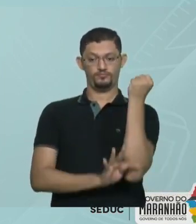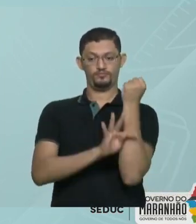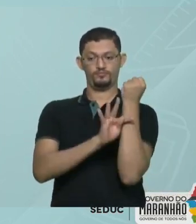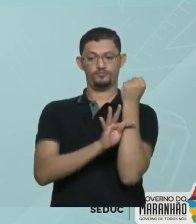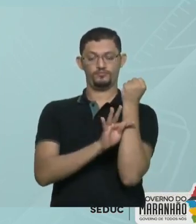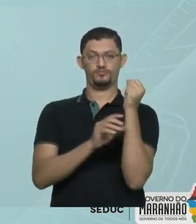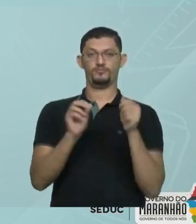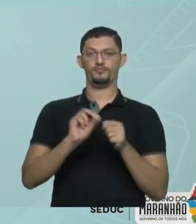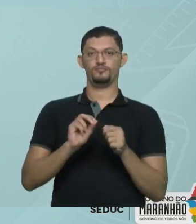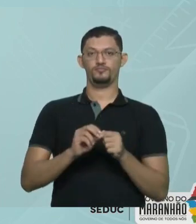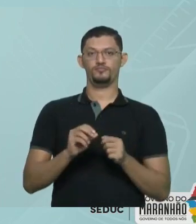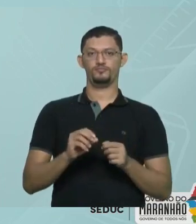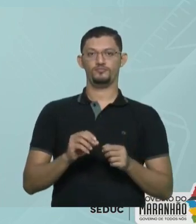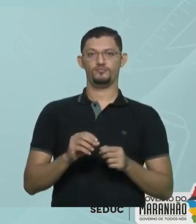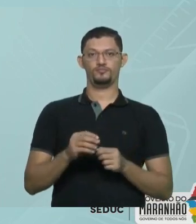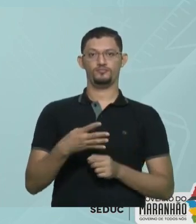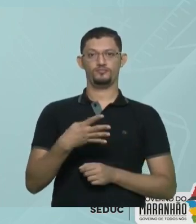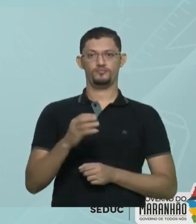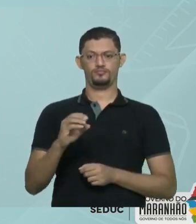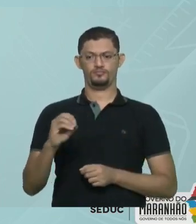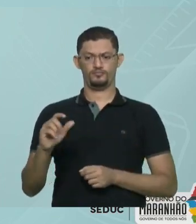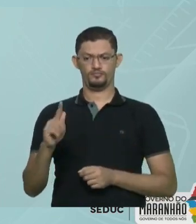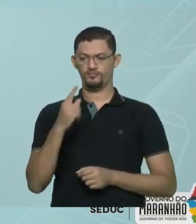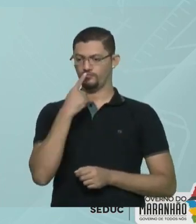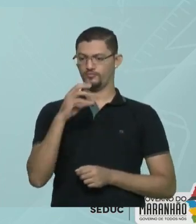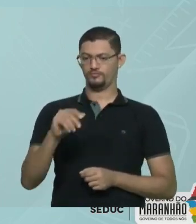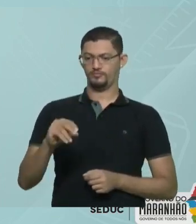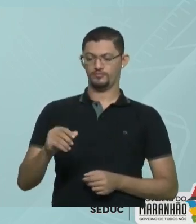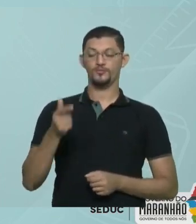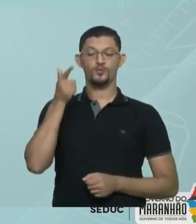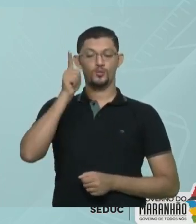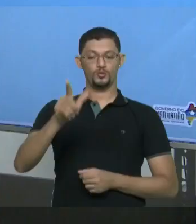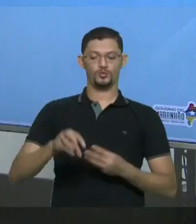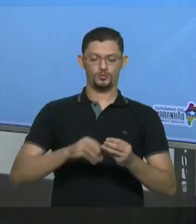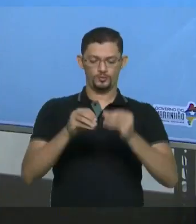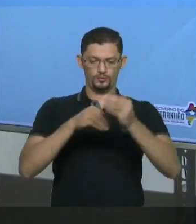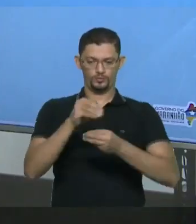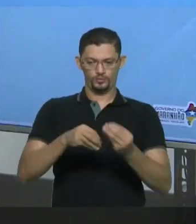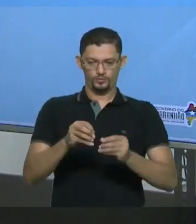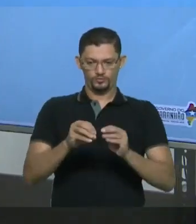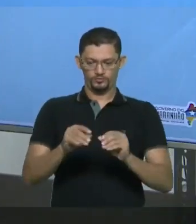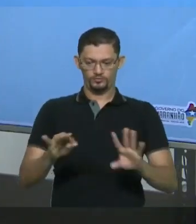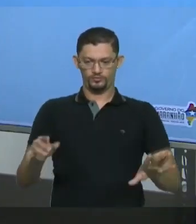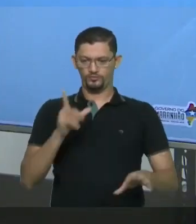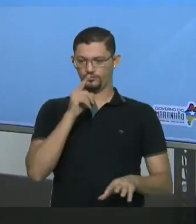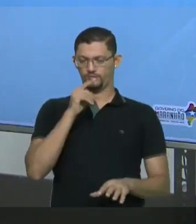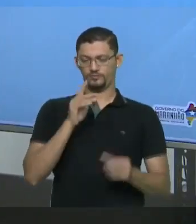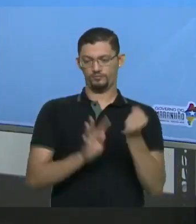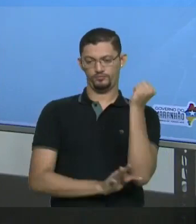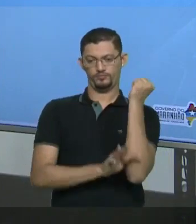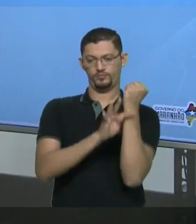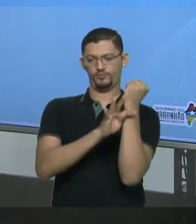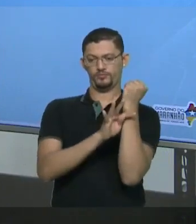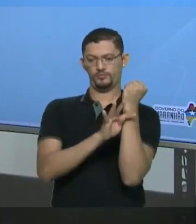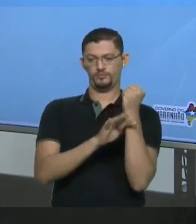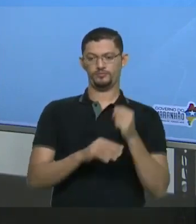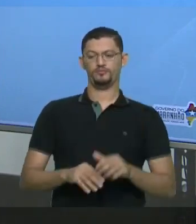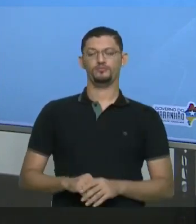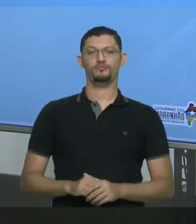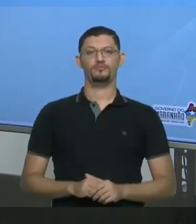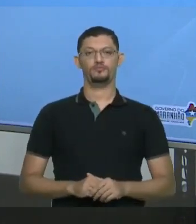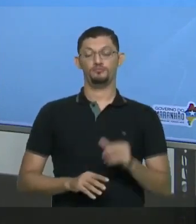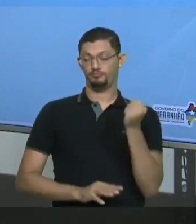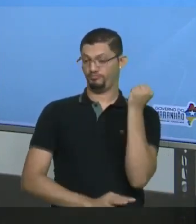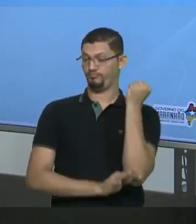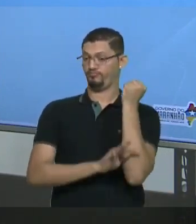Celsius Você faz com que Aqueles 400 gramas De sal de cozinha Consigam todos Ser dissolvidos Naquela temperatura Porque se você aumentou